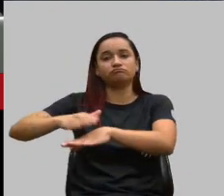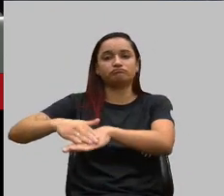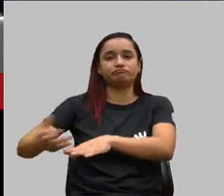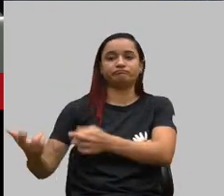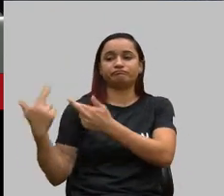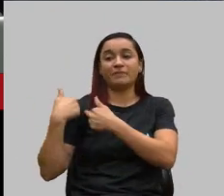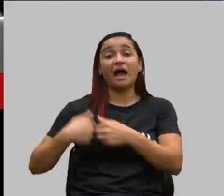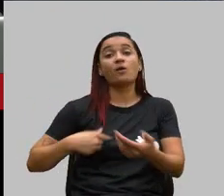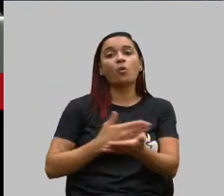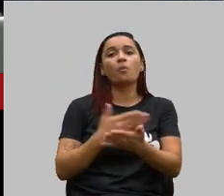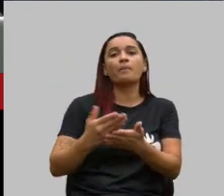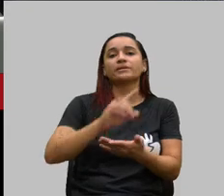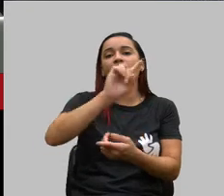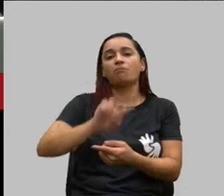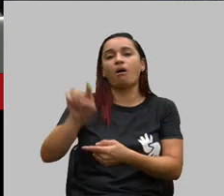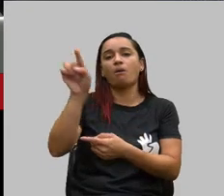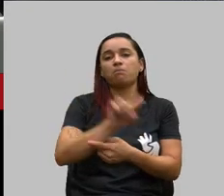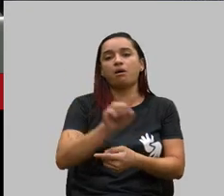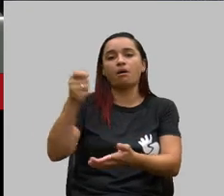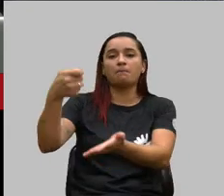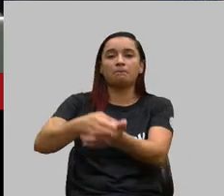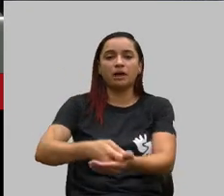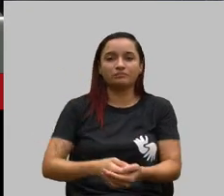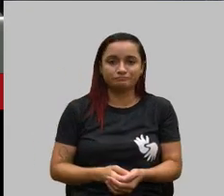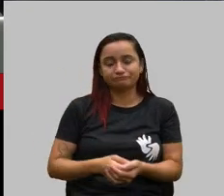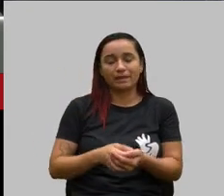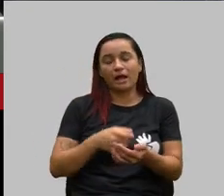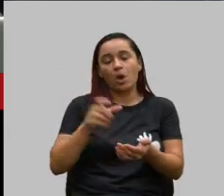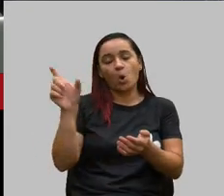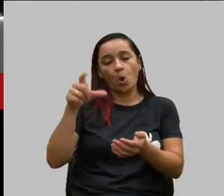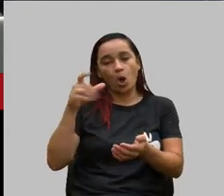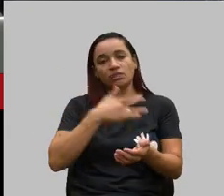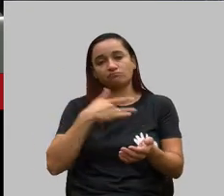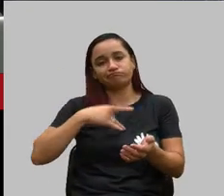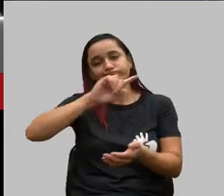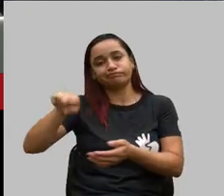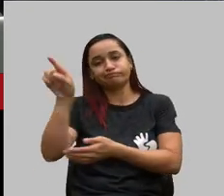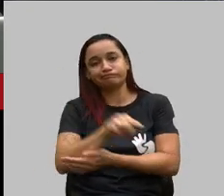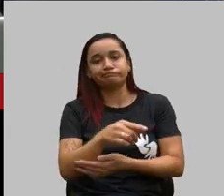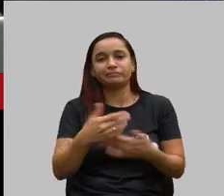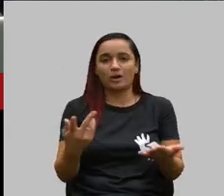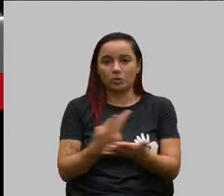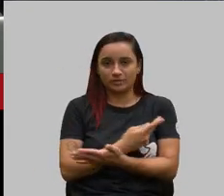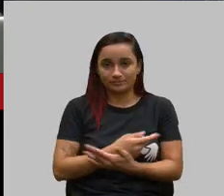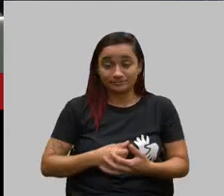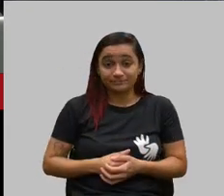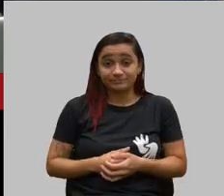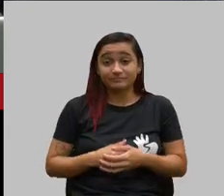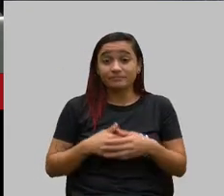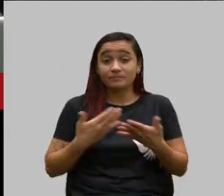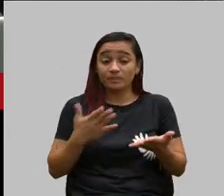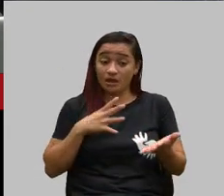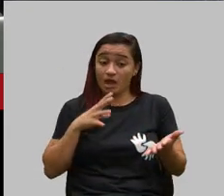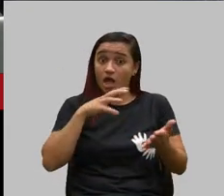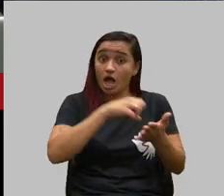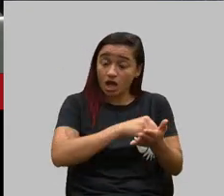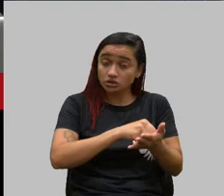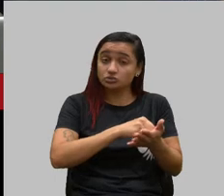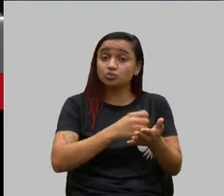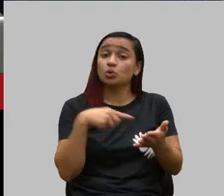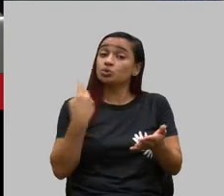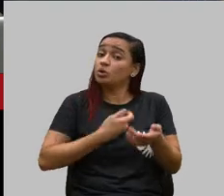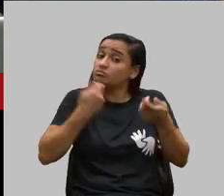unilateralmente. Registros são fatos que nós devemos enaltecer aqui, porque